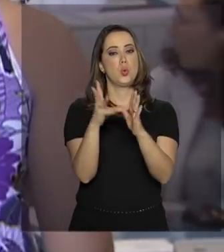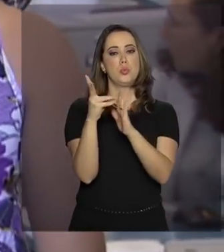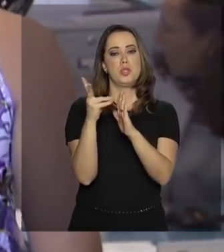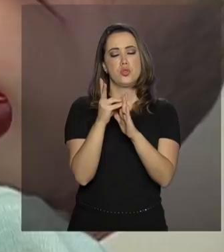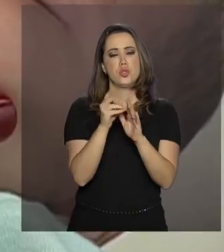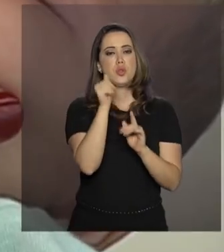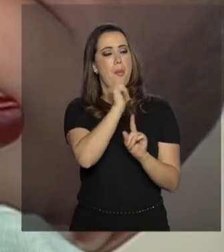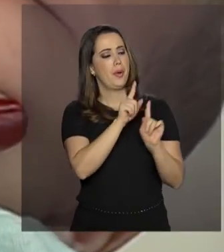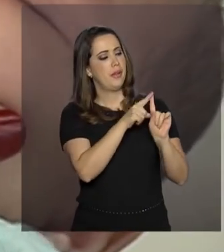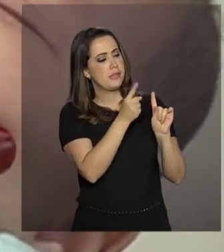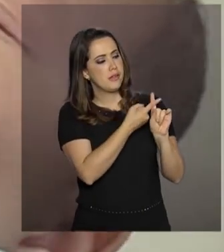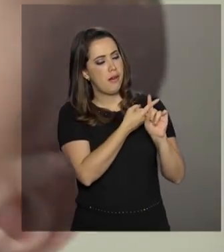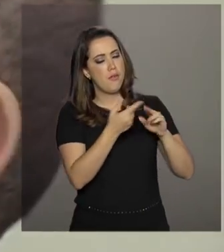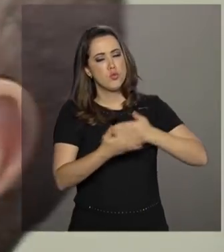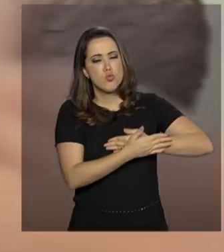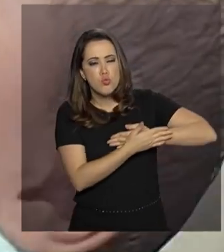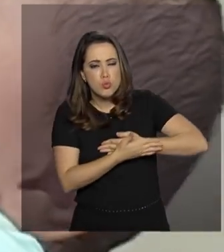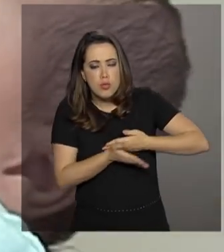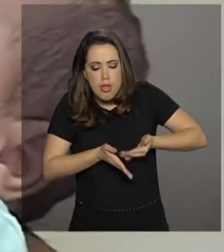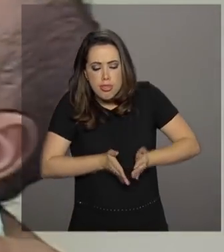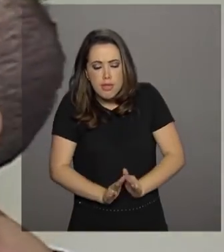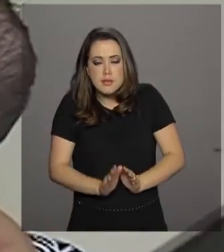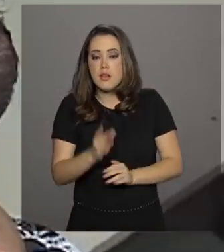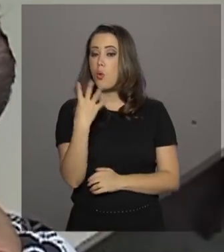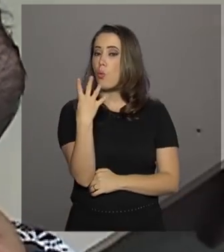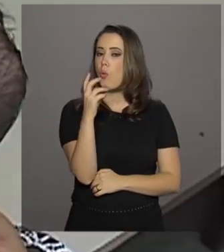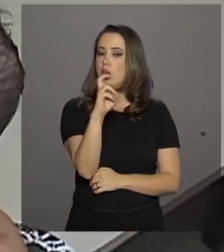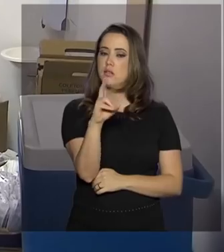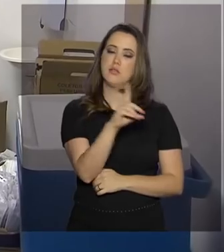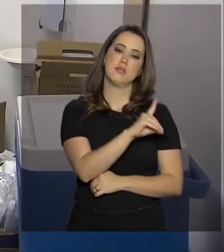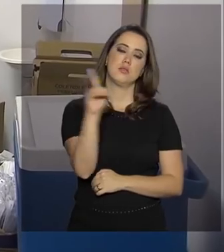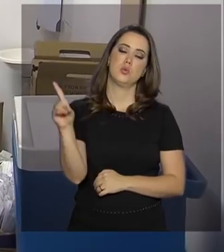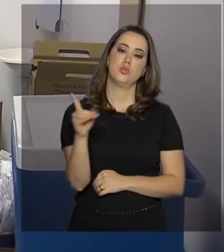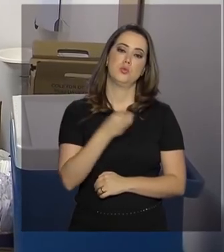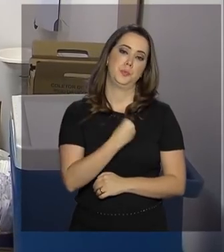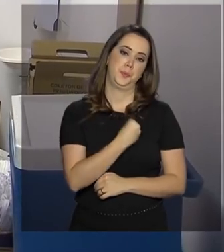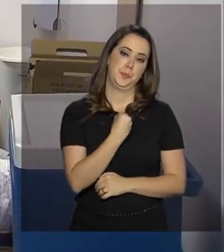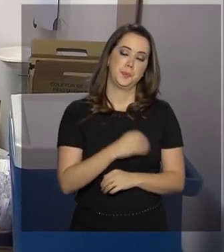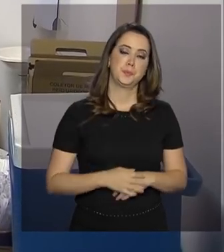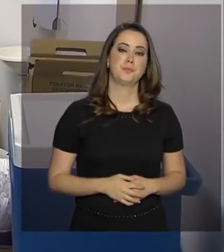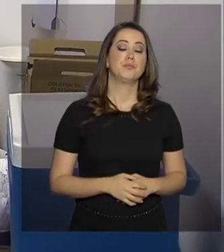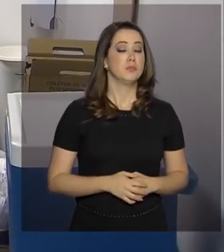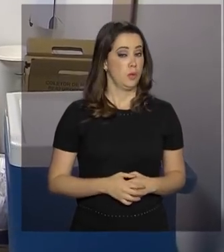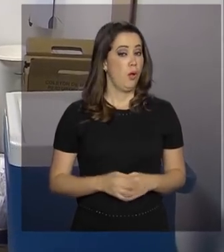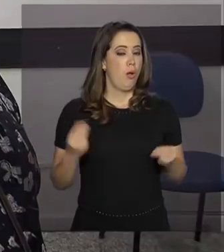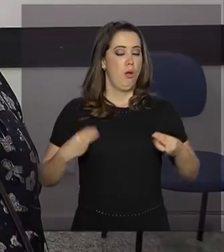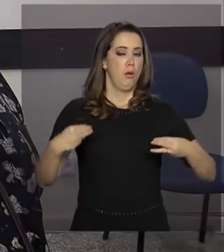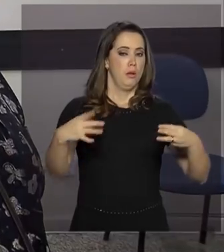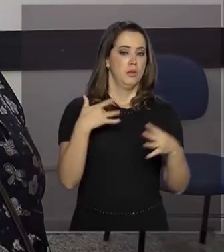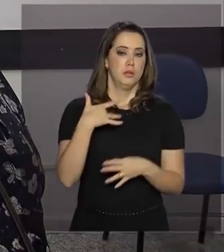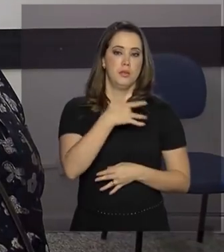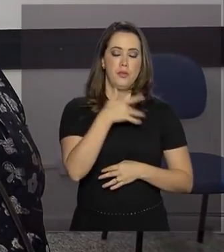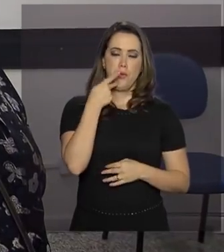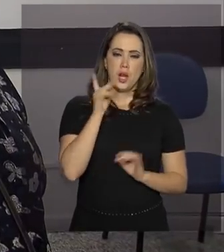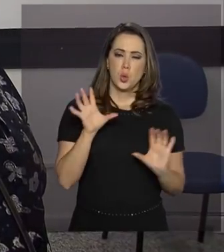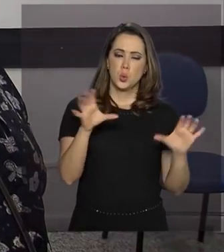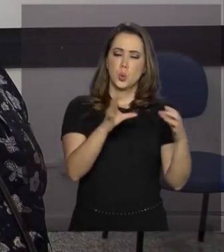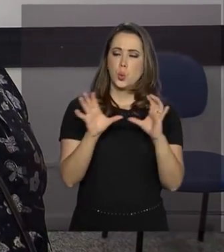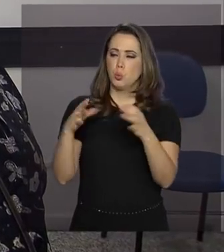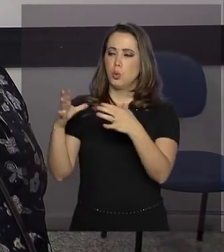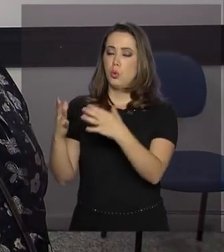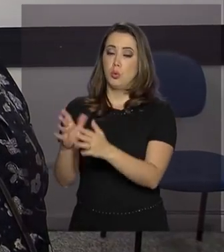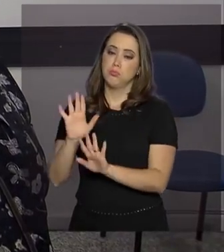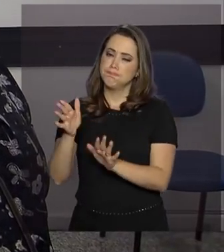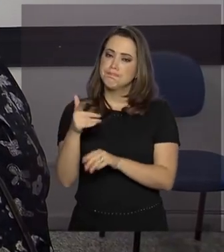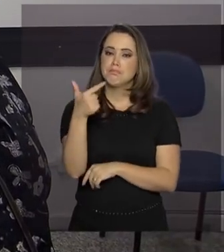gestantes e recém-nascidos com até 45 dias de vida. De acordo com o Ministério da Saúde, desse contingente, cerca de